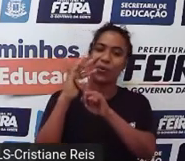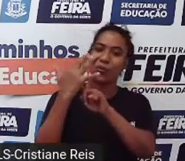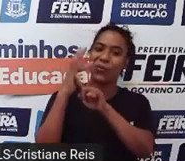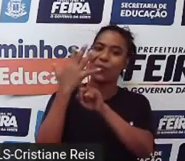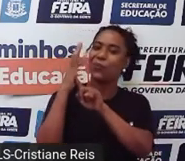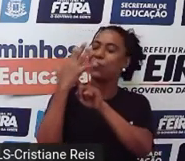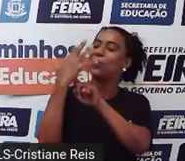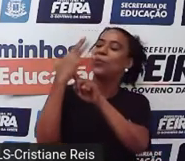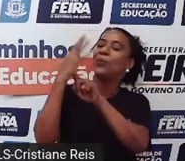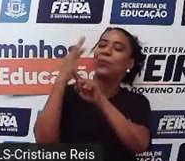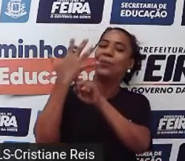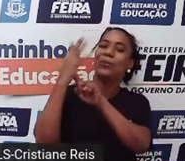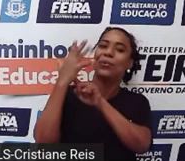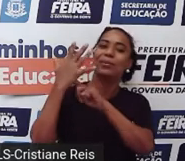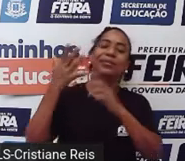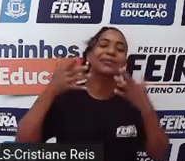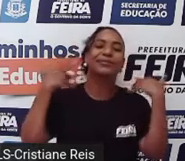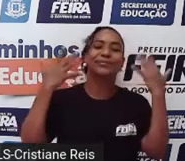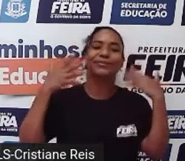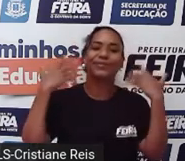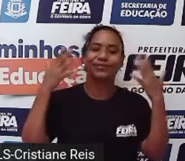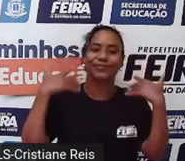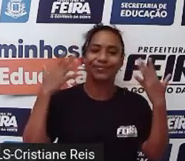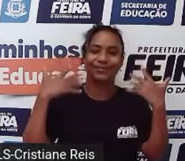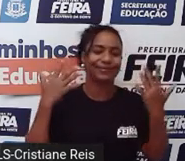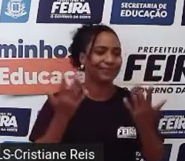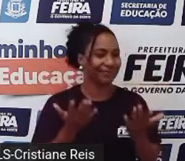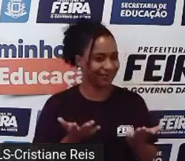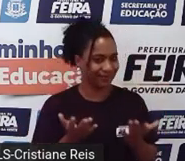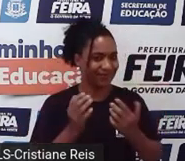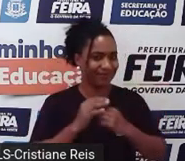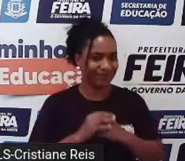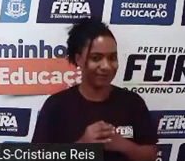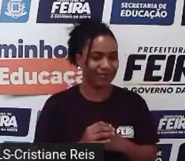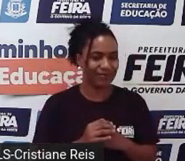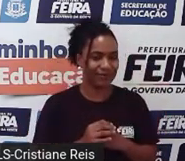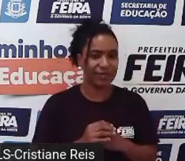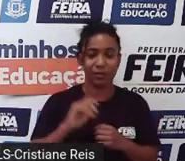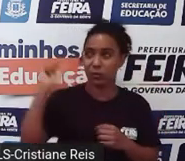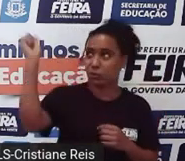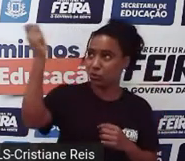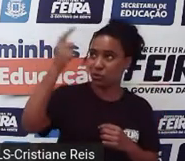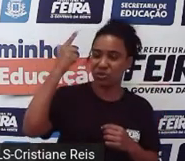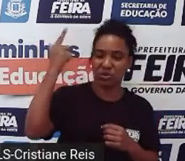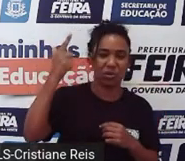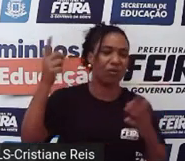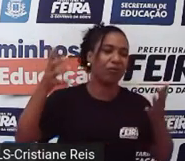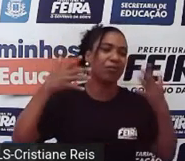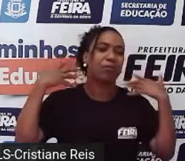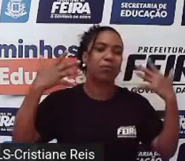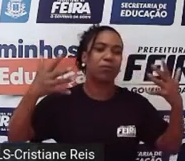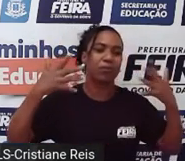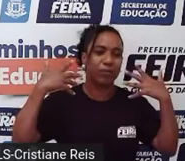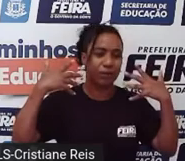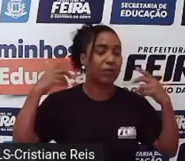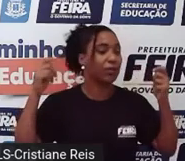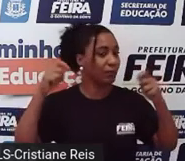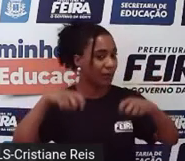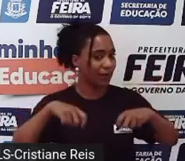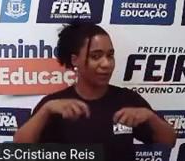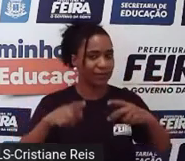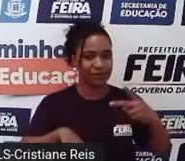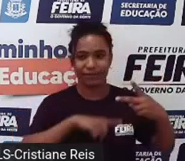está abafado. Às vezes acontece isso em tempos ensolarados, não é verdade? Nesta segunda